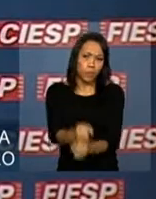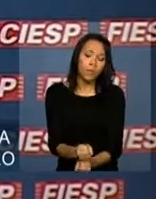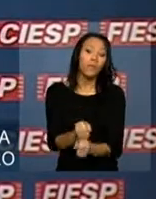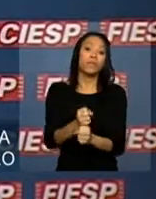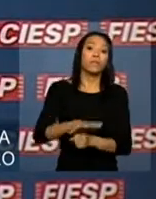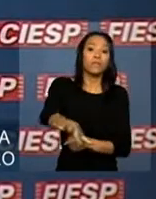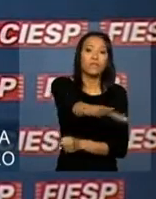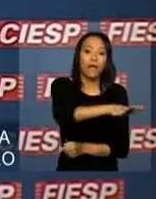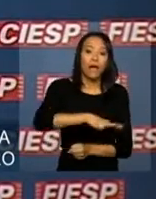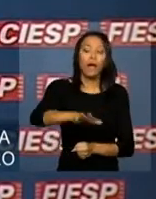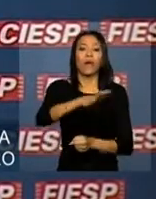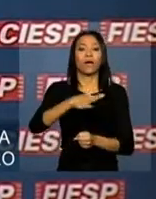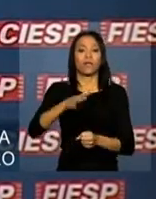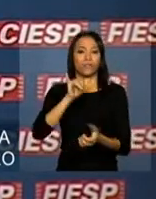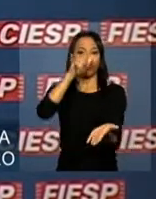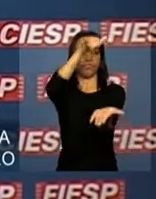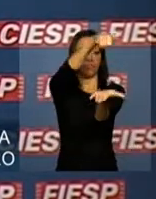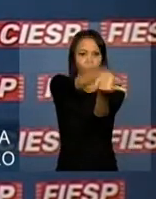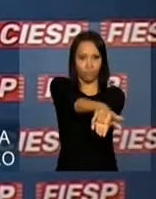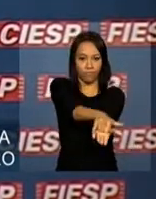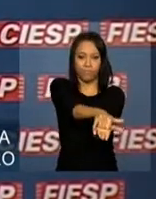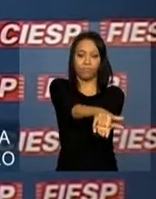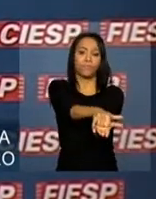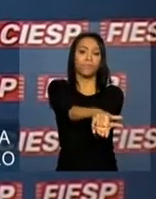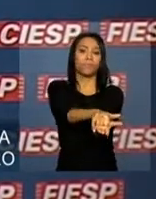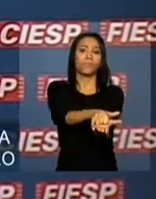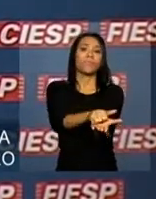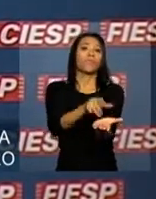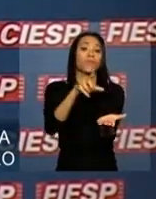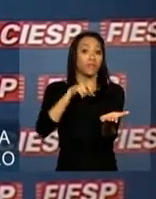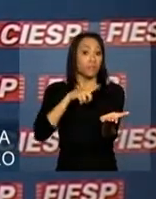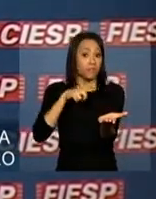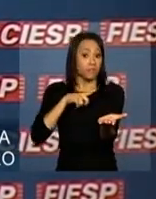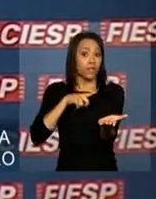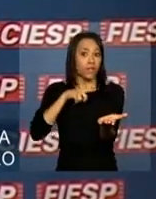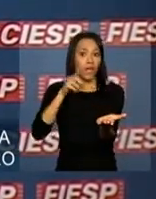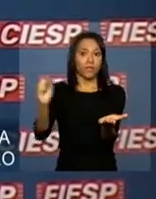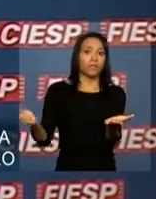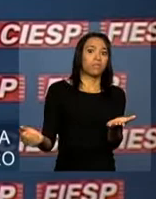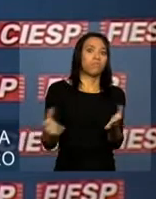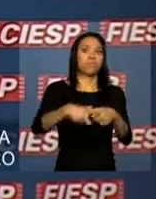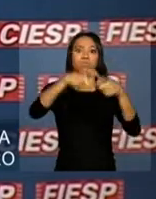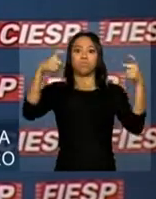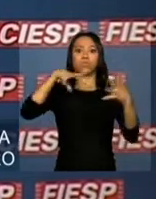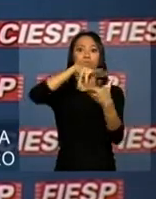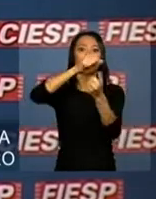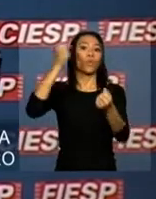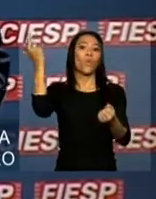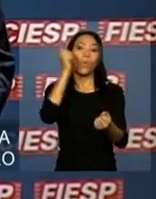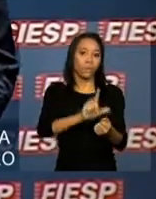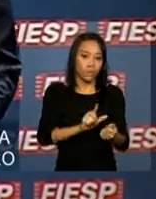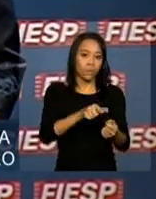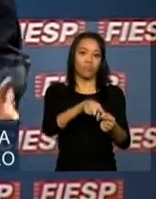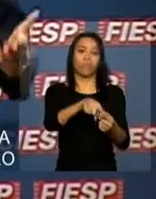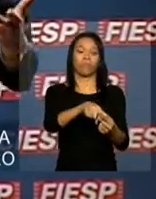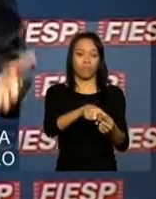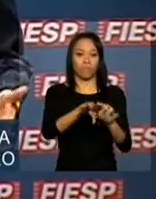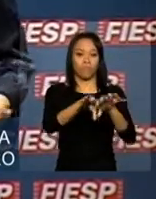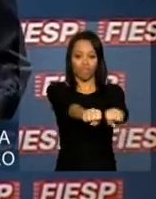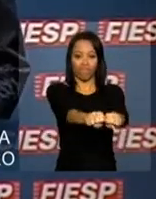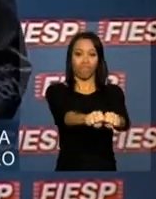terminais aéreos e que estão entre as maiores do mundo venceram as disputas, com